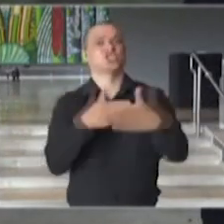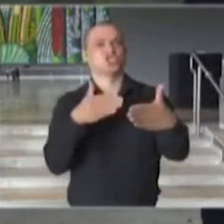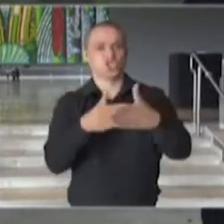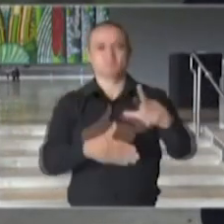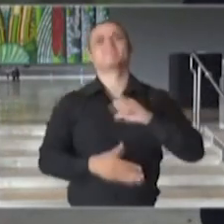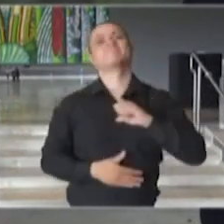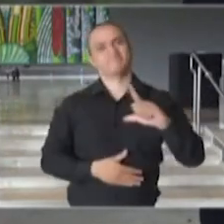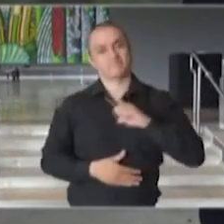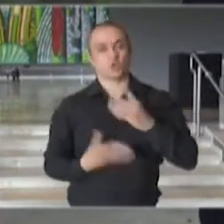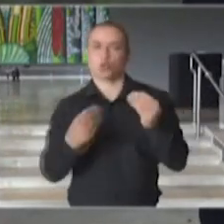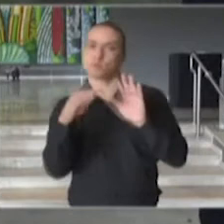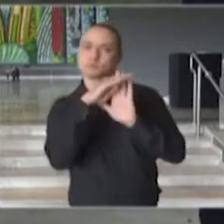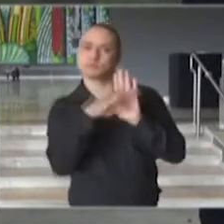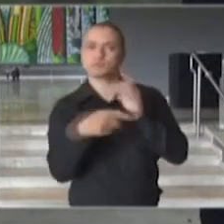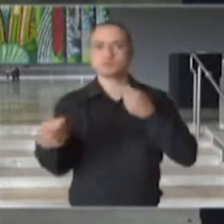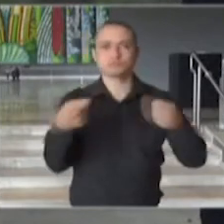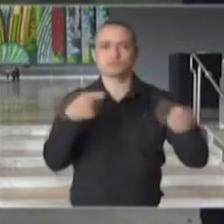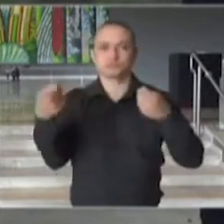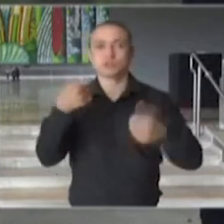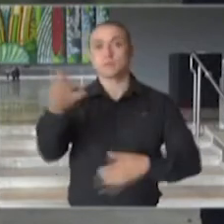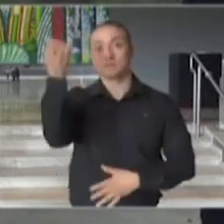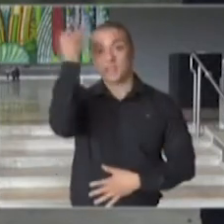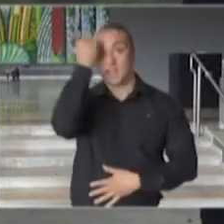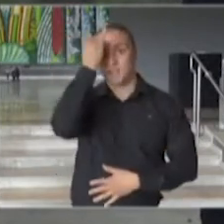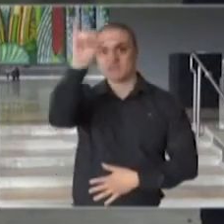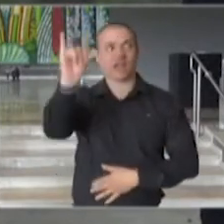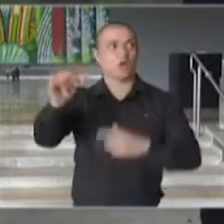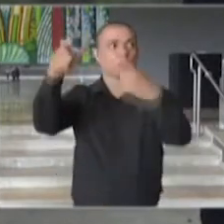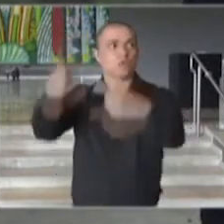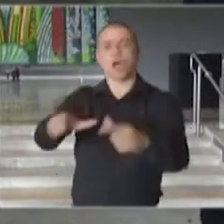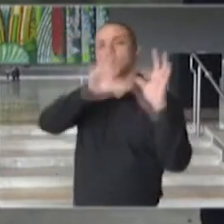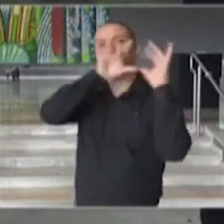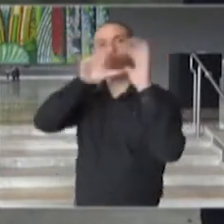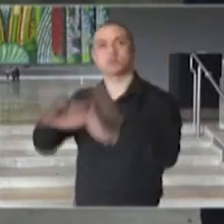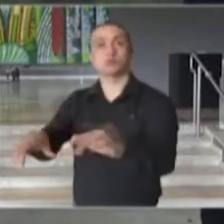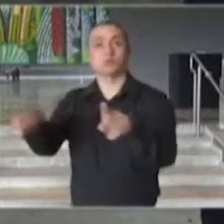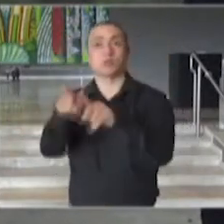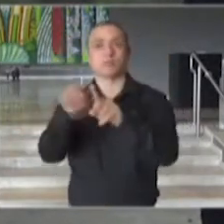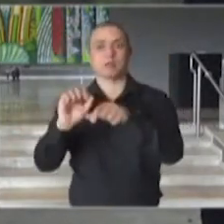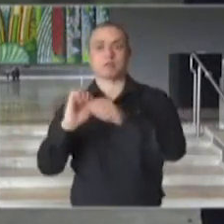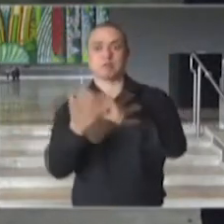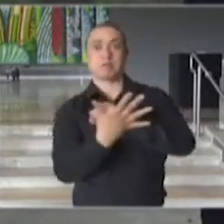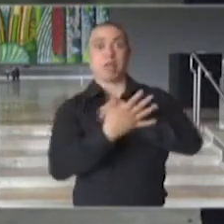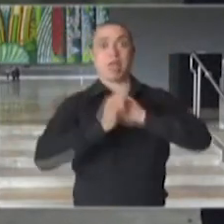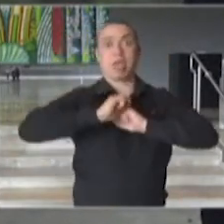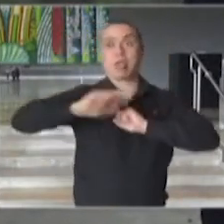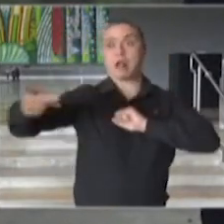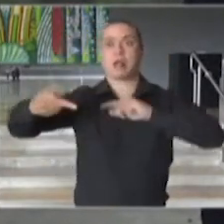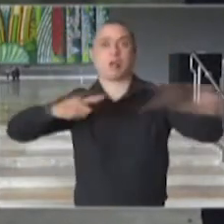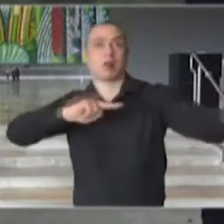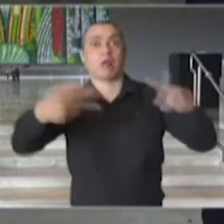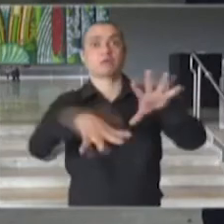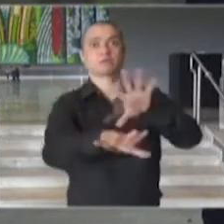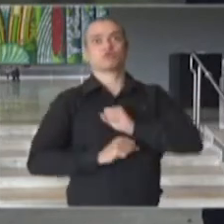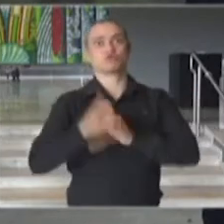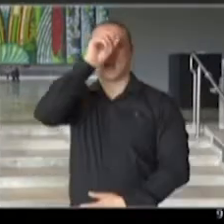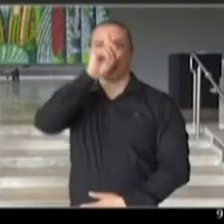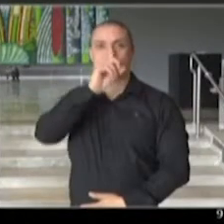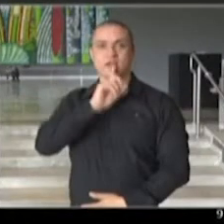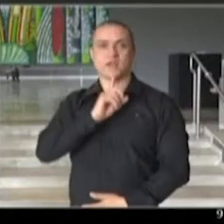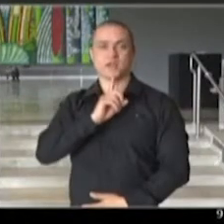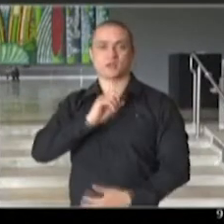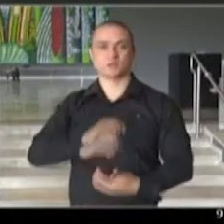nas medidas para evitar aglomerações e o aumento do contágio da Covid-19.